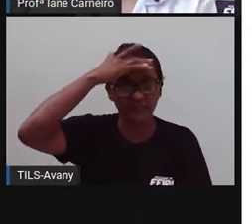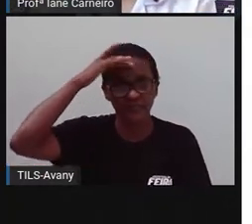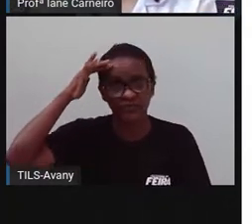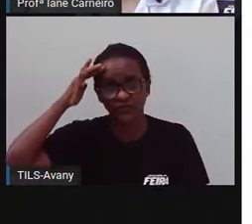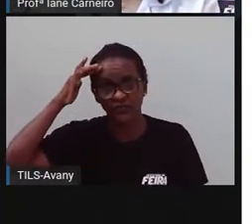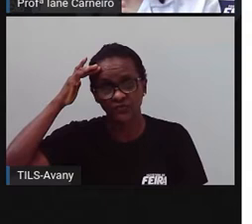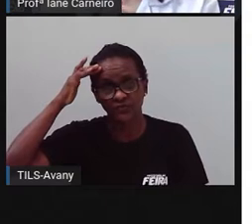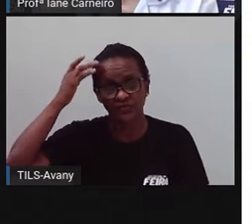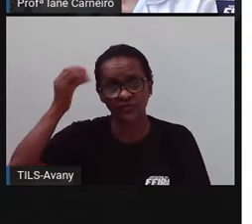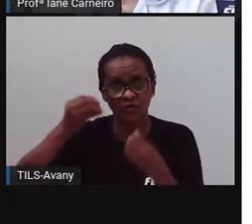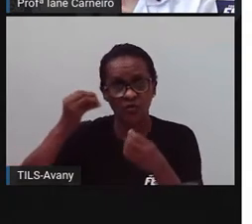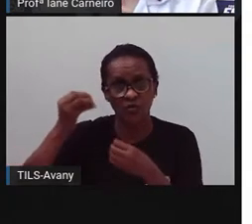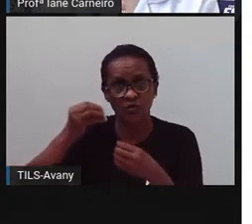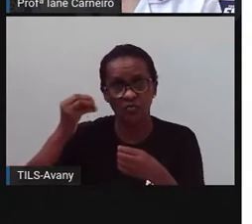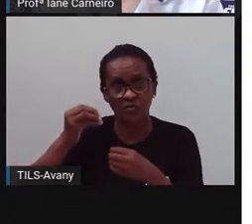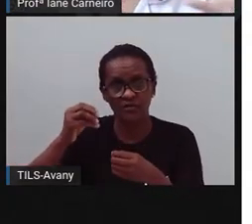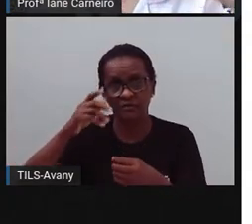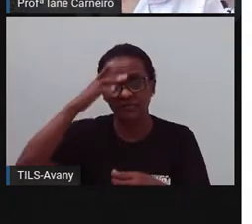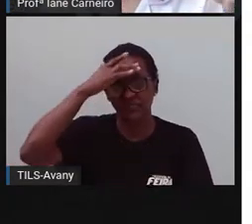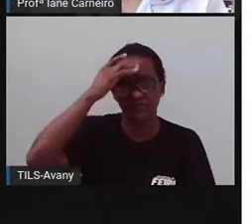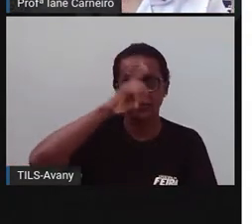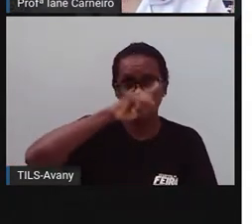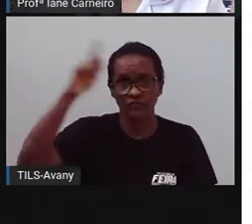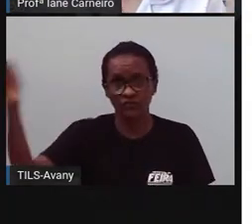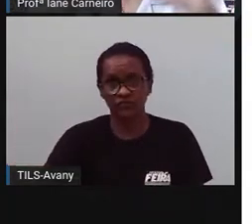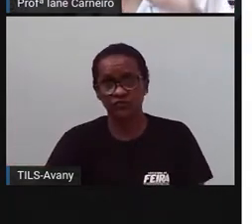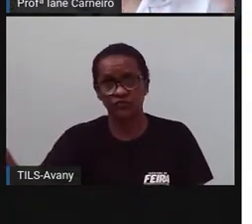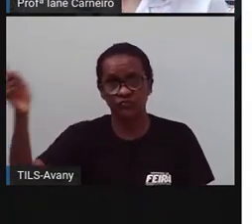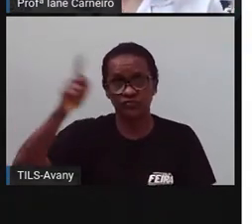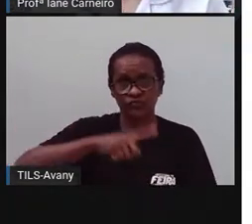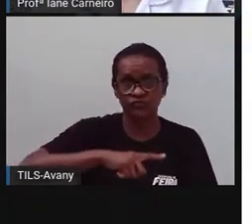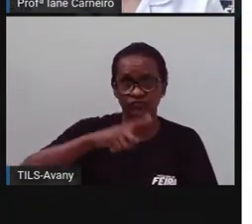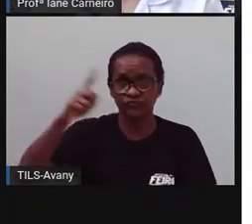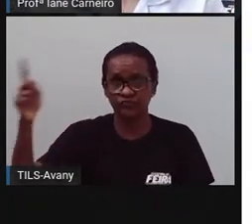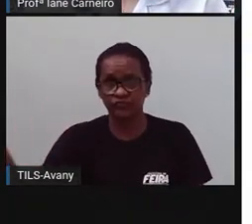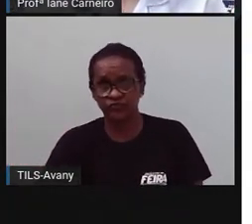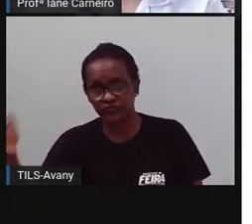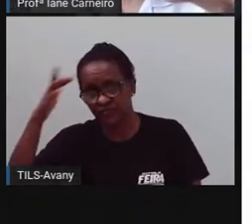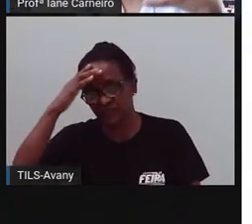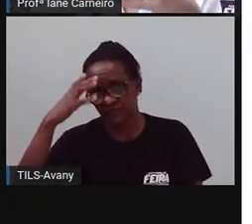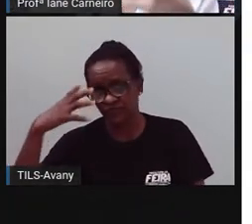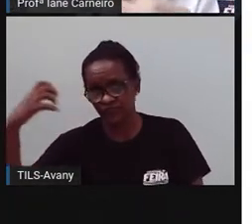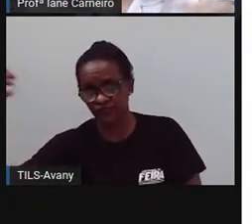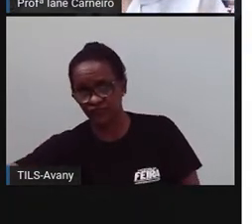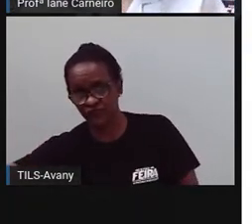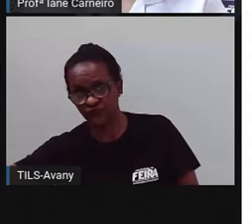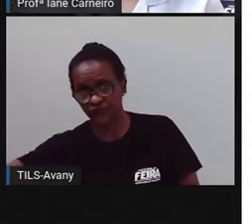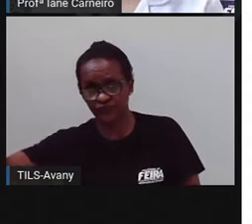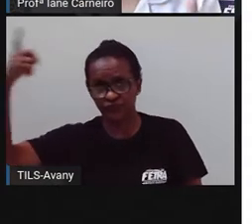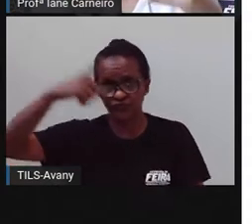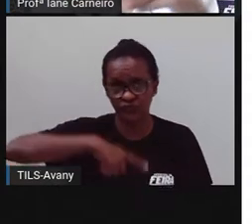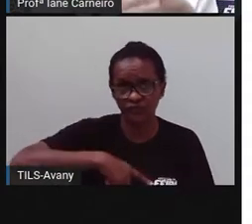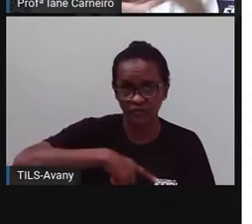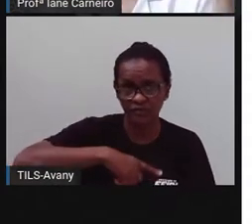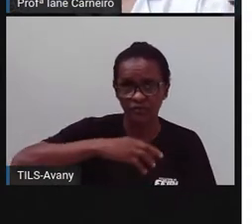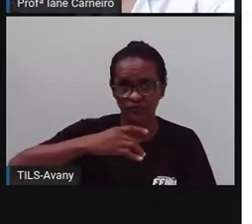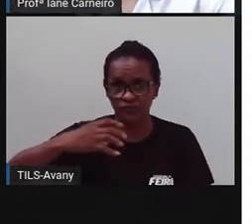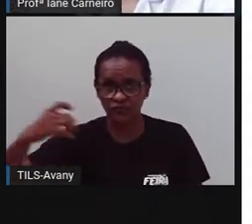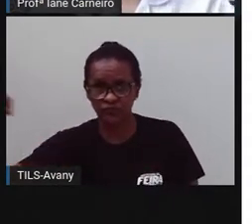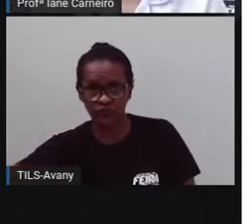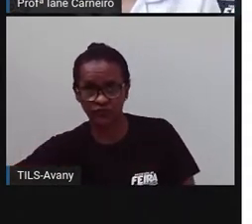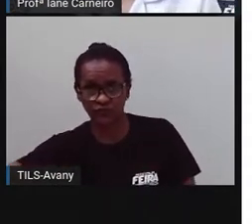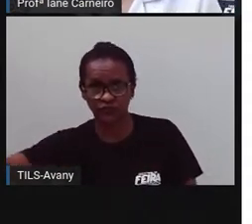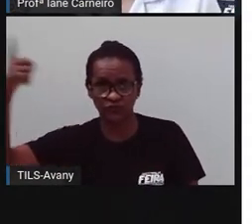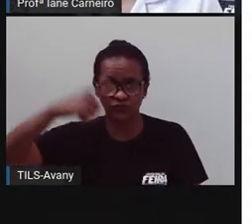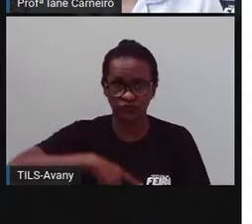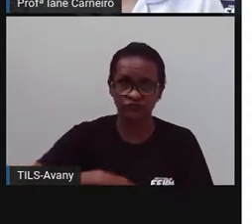o vírus aqui é porque a cidade não poderia fechar totalmente, né? Porque é uma cidade que as pessoas passam por ela pra chegar